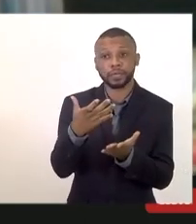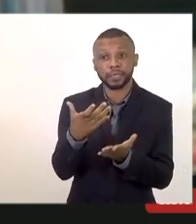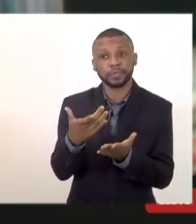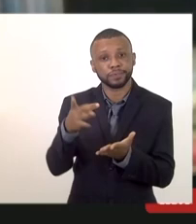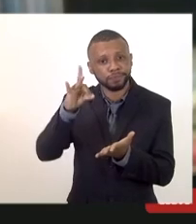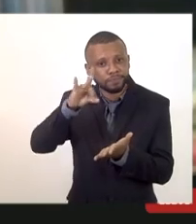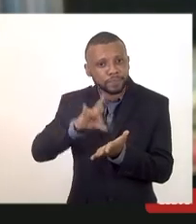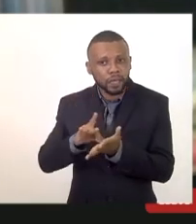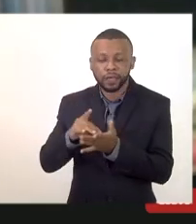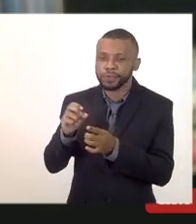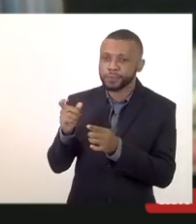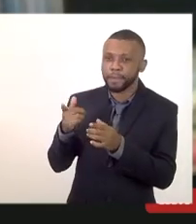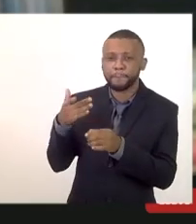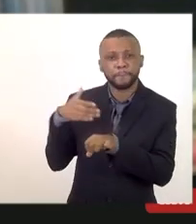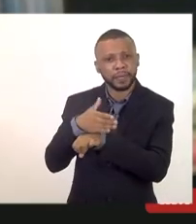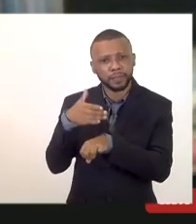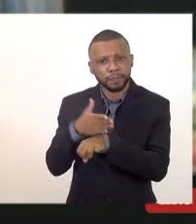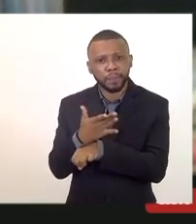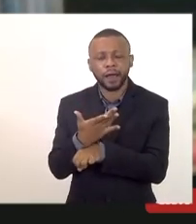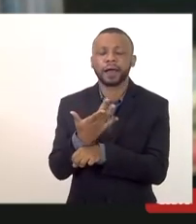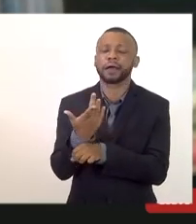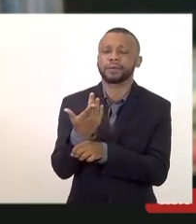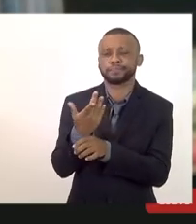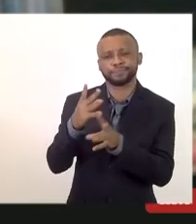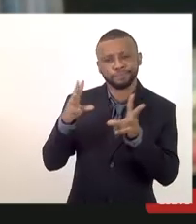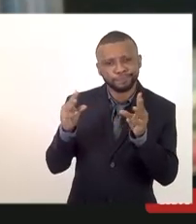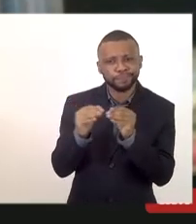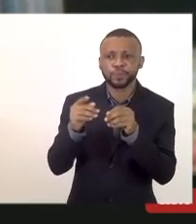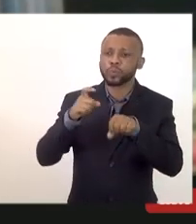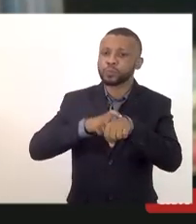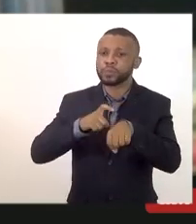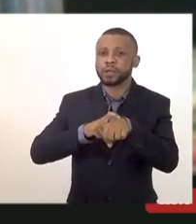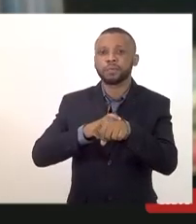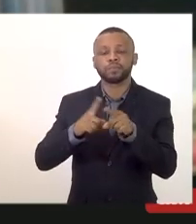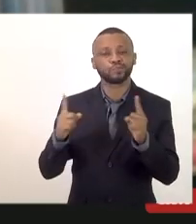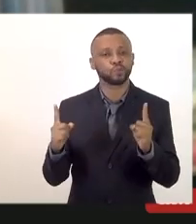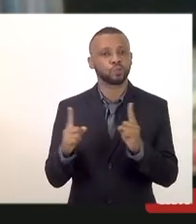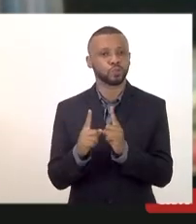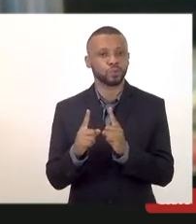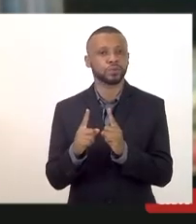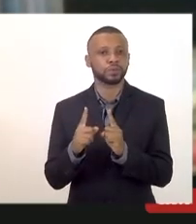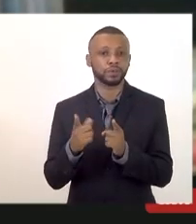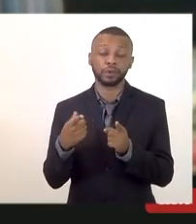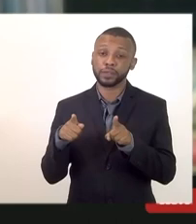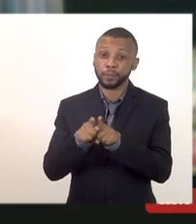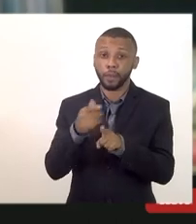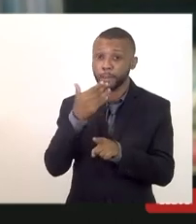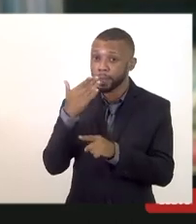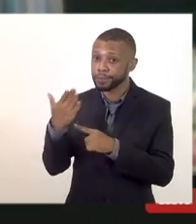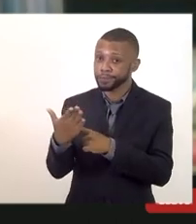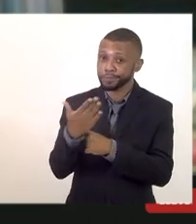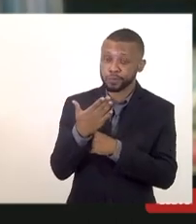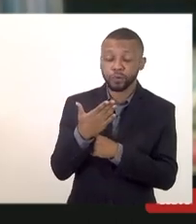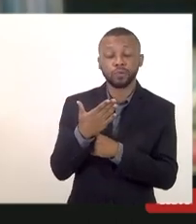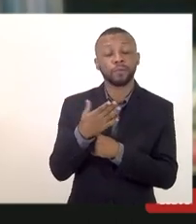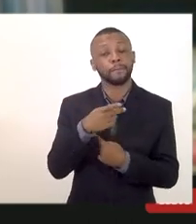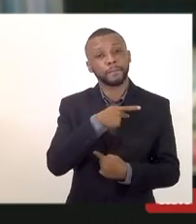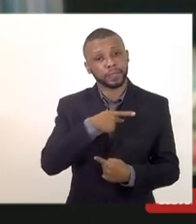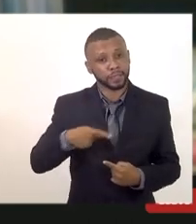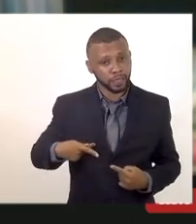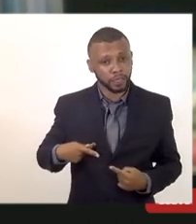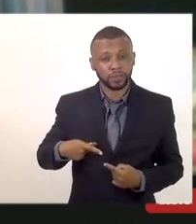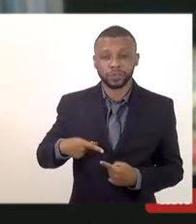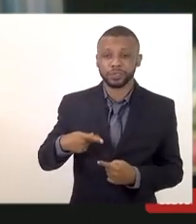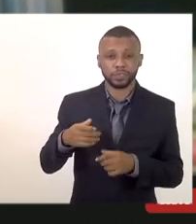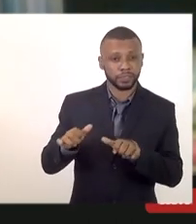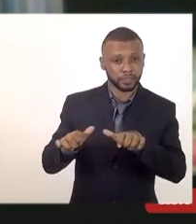participar mesmo que durante um curto período de tempo e eu eu conto também com o apoio do presidente da Assembleia que eu fiz questão de chamá-lo